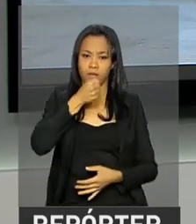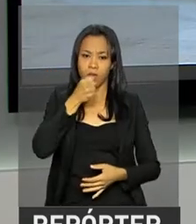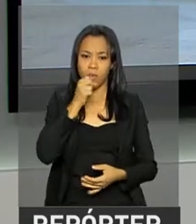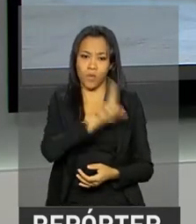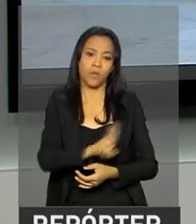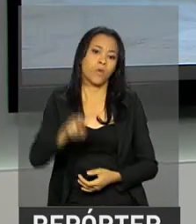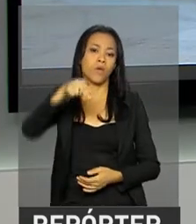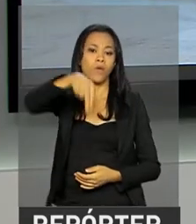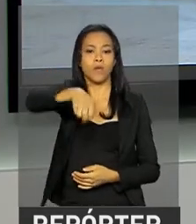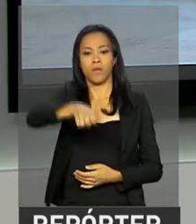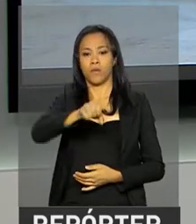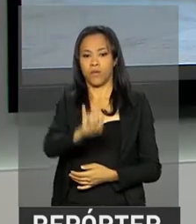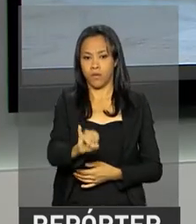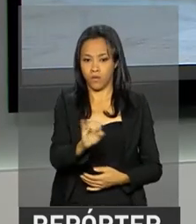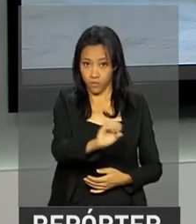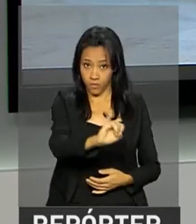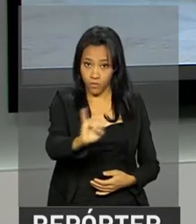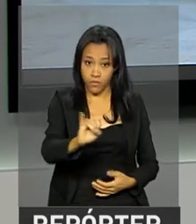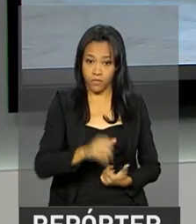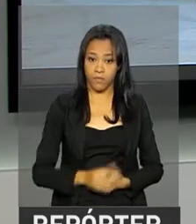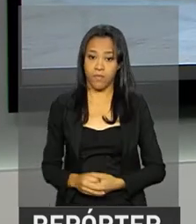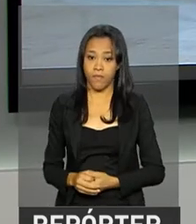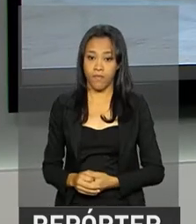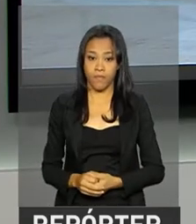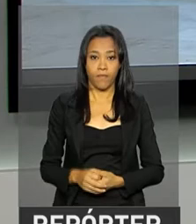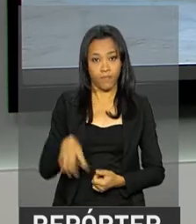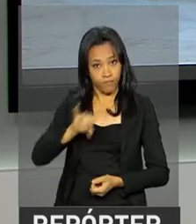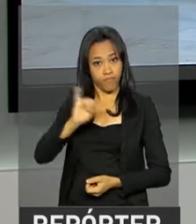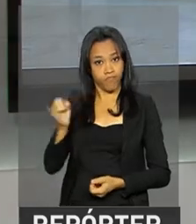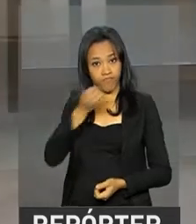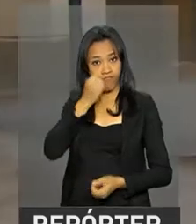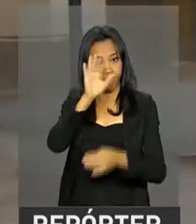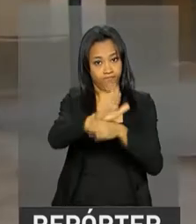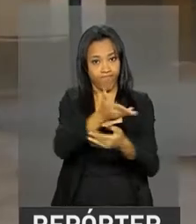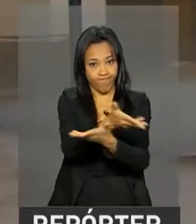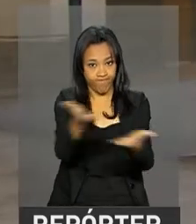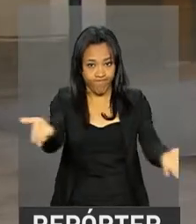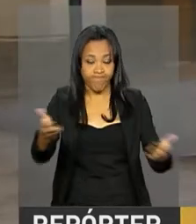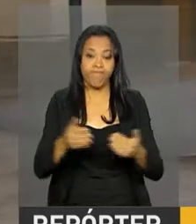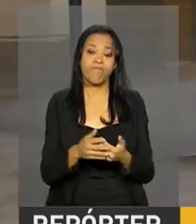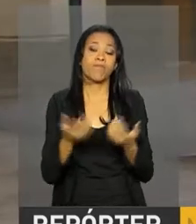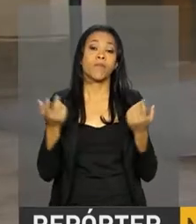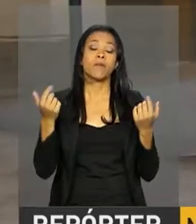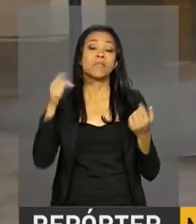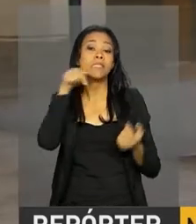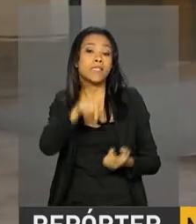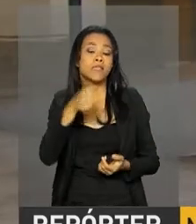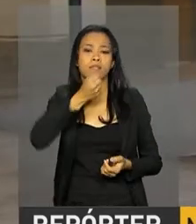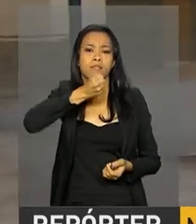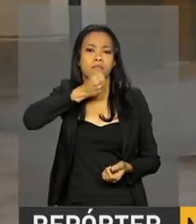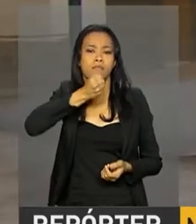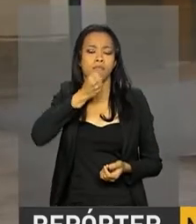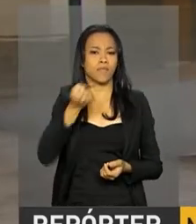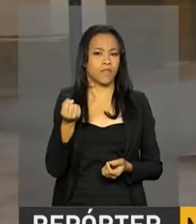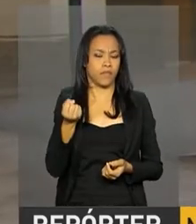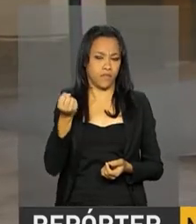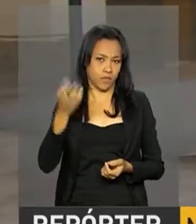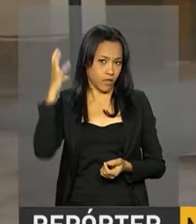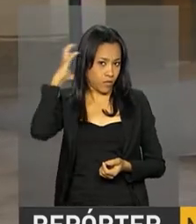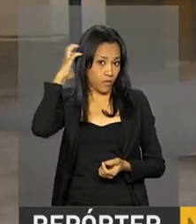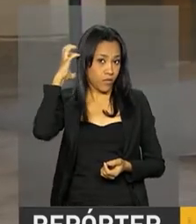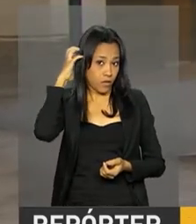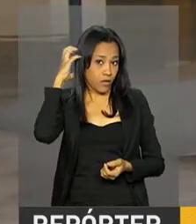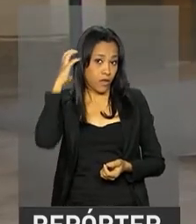repórter Ney Pereira. Oi, Ney. Oi, Leandro. Boa tarde a todos. Olha, Leandro, nessa entrevista ao jornalista Reinaldo